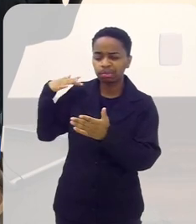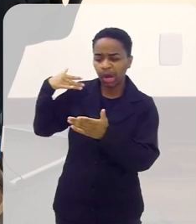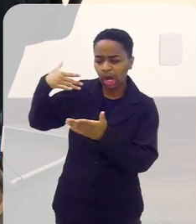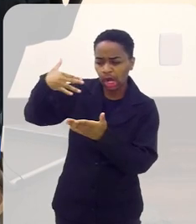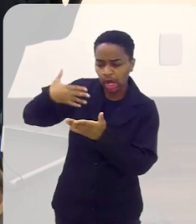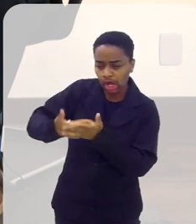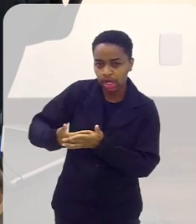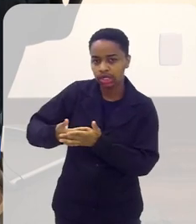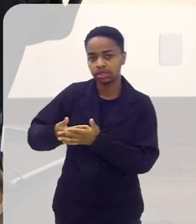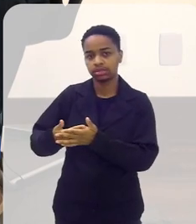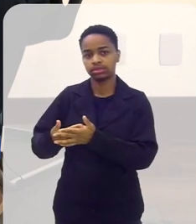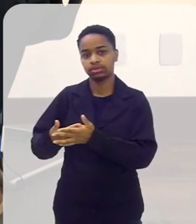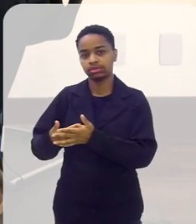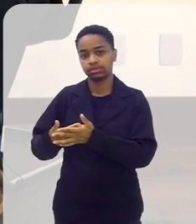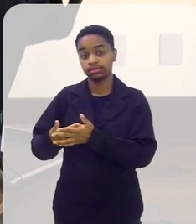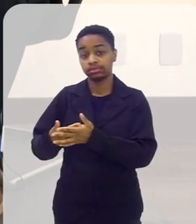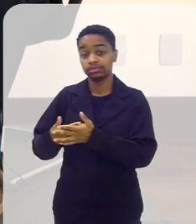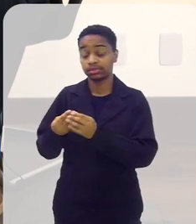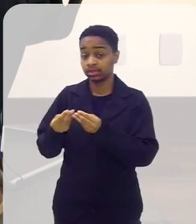contou a história toda